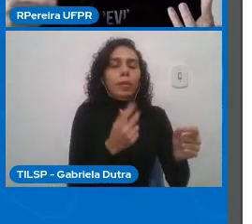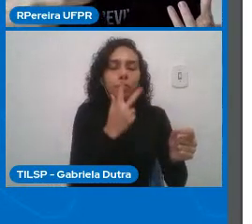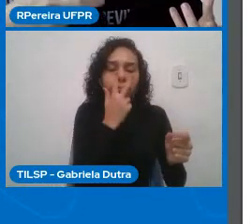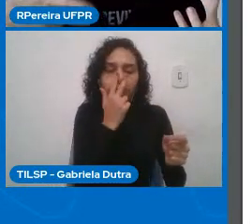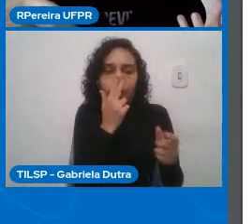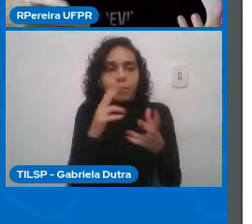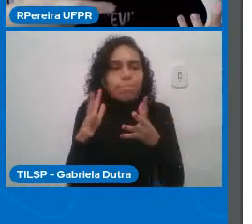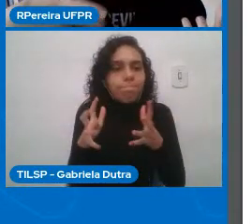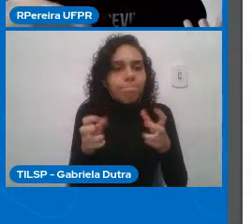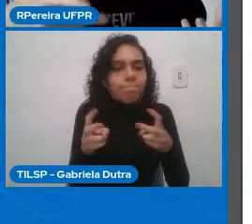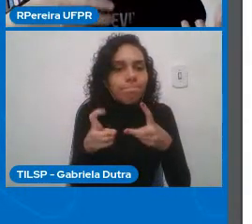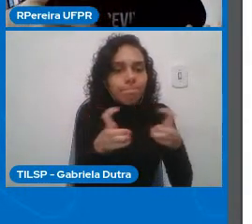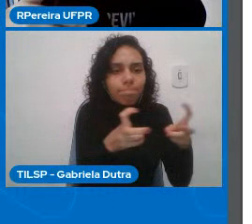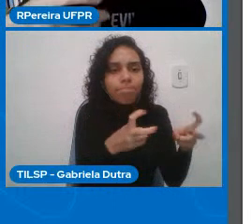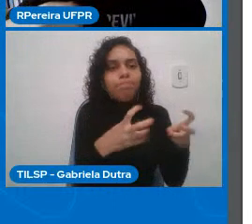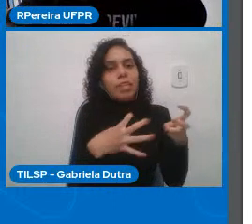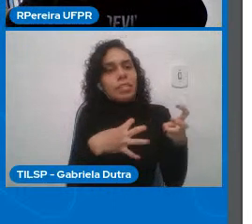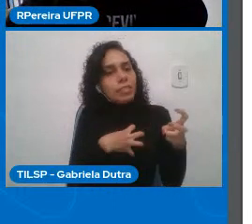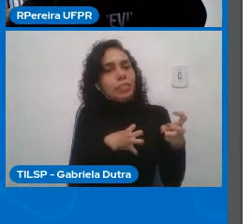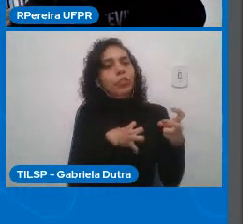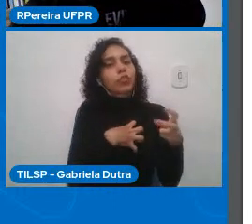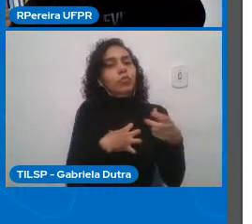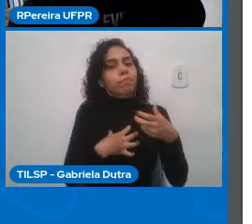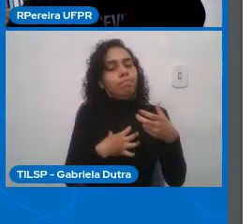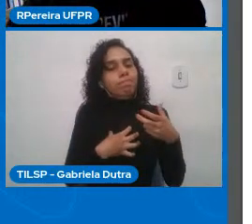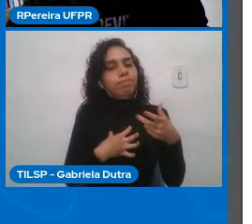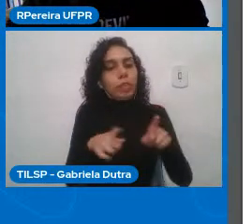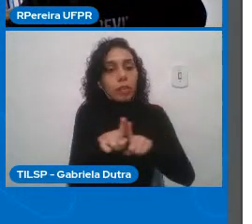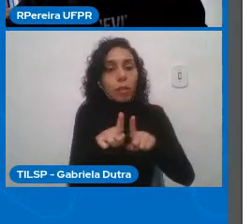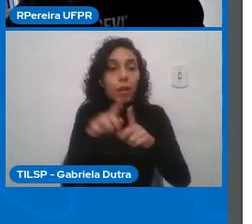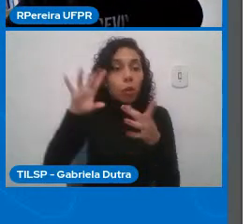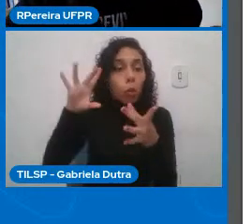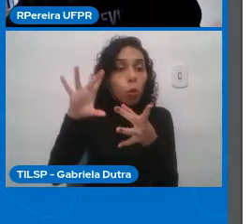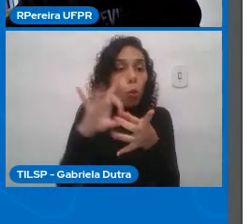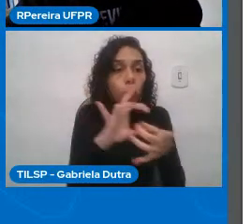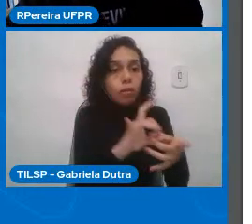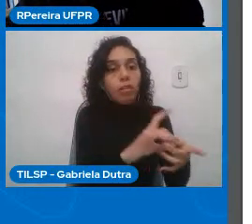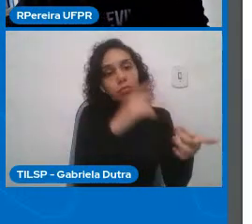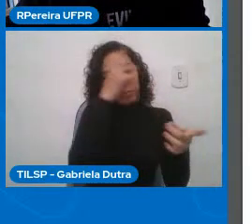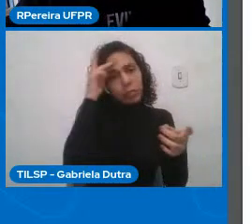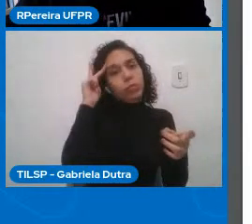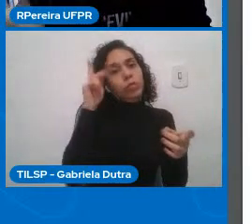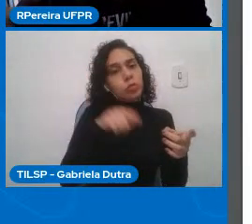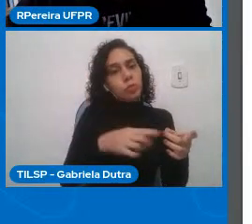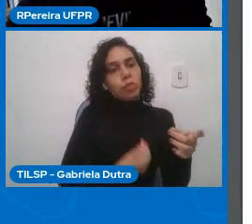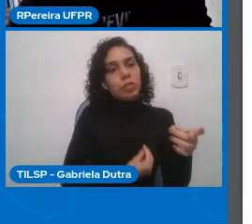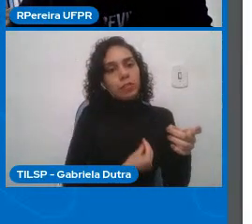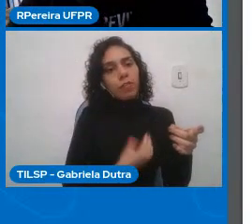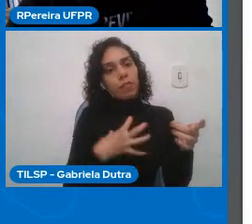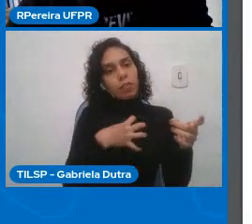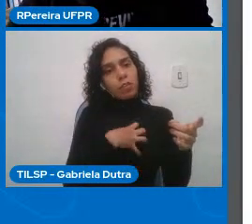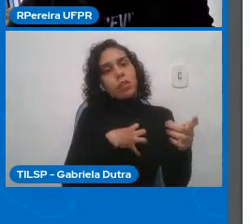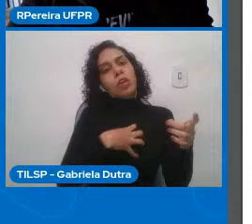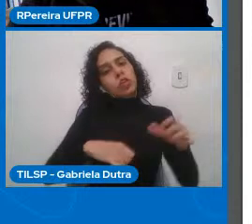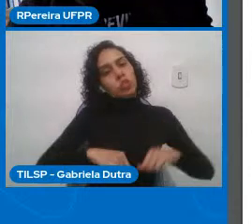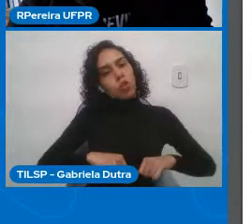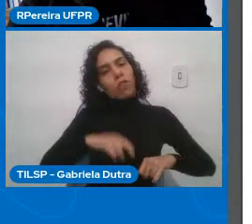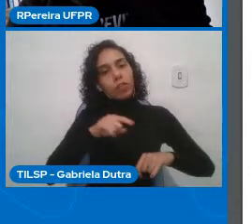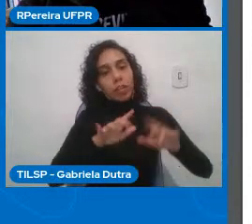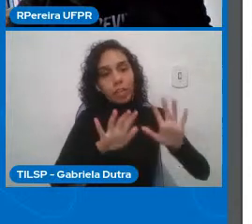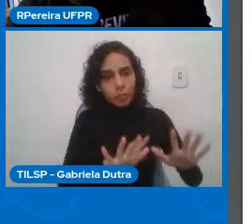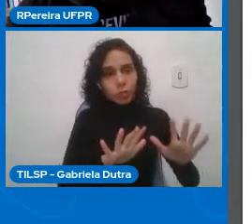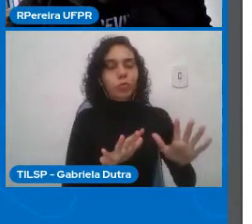o contexto real das pessoas que existiam ali nessa época da pandemia nós temos